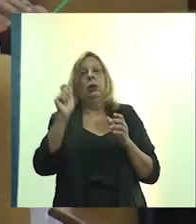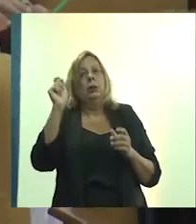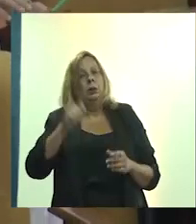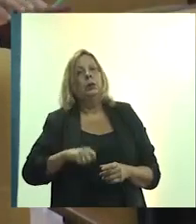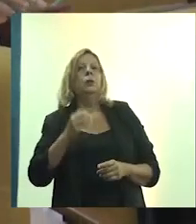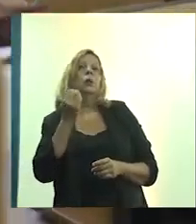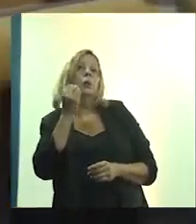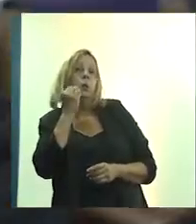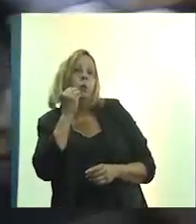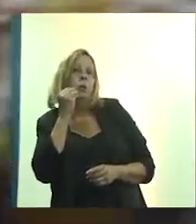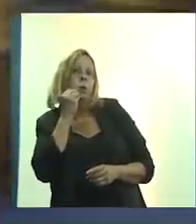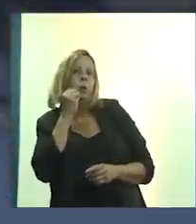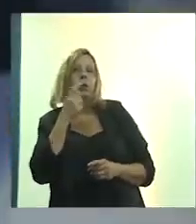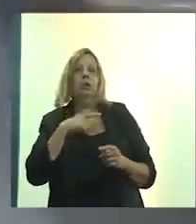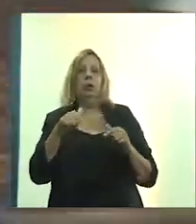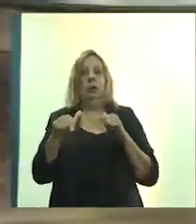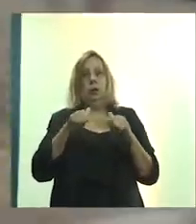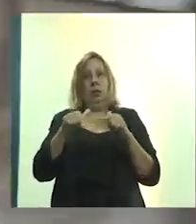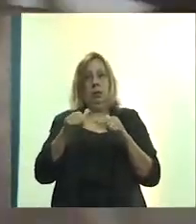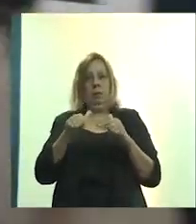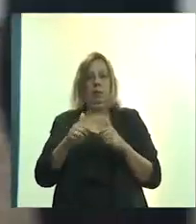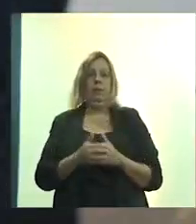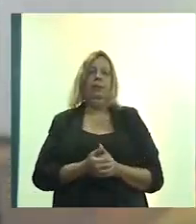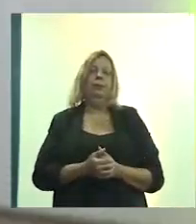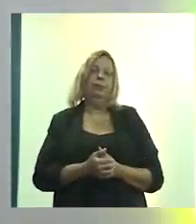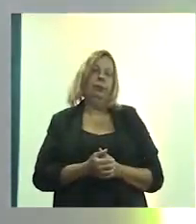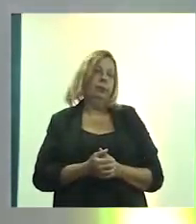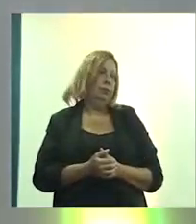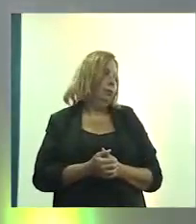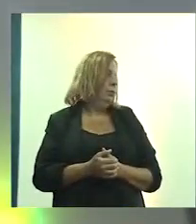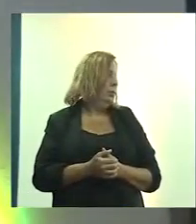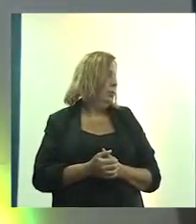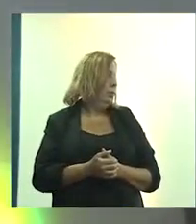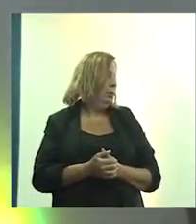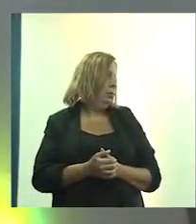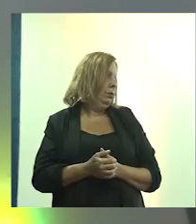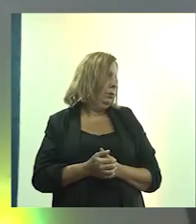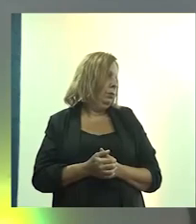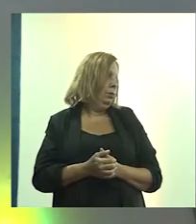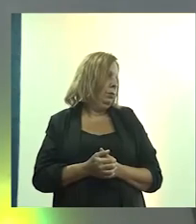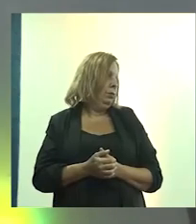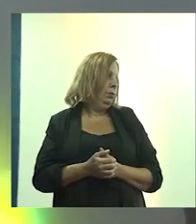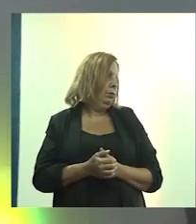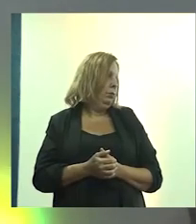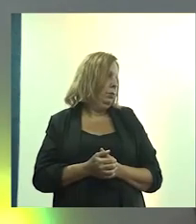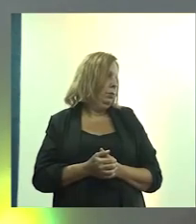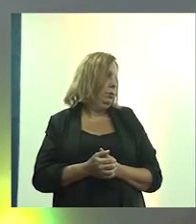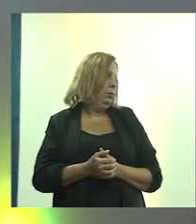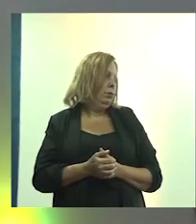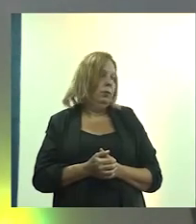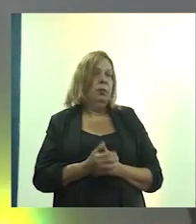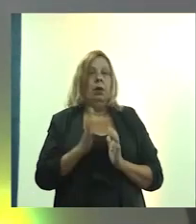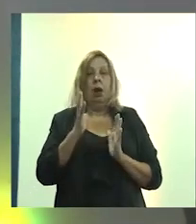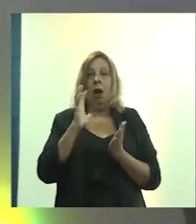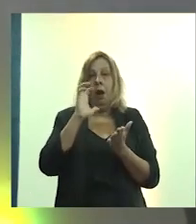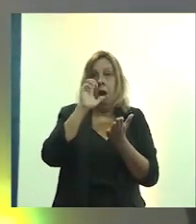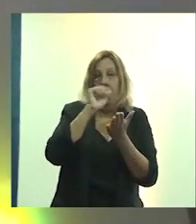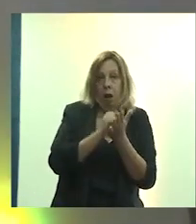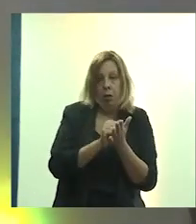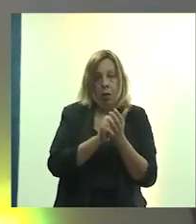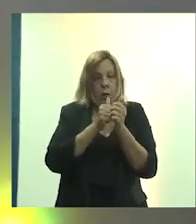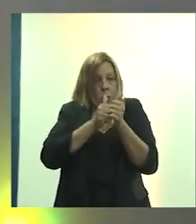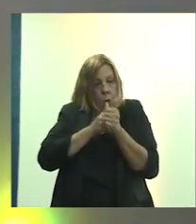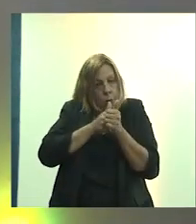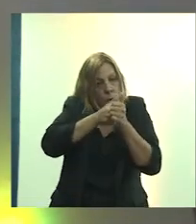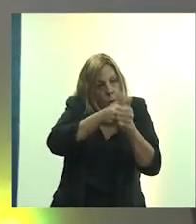trabalhar. Olha, se nós formos olhar no cadastro de acompanhamento desse